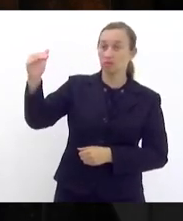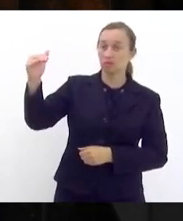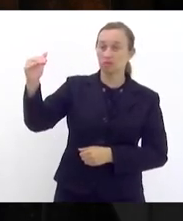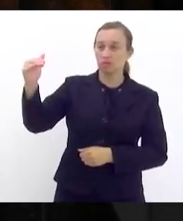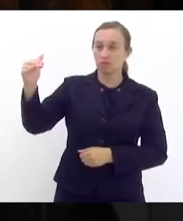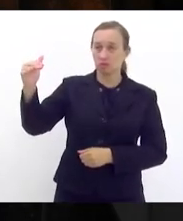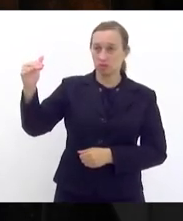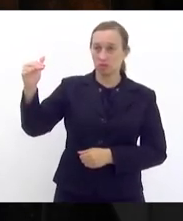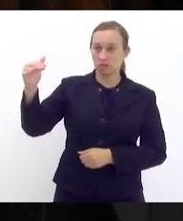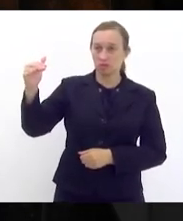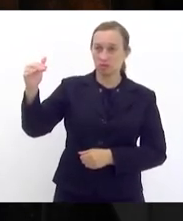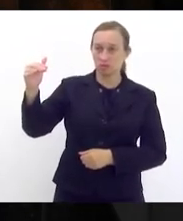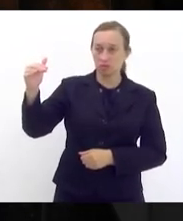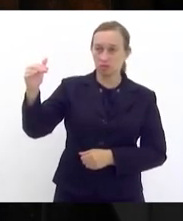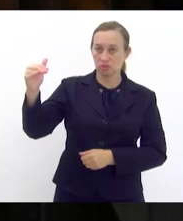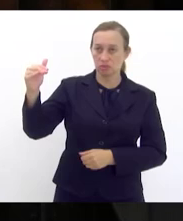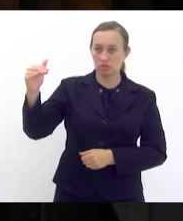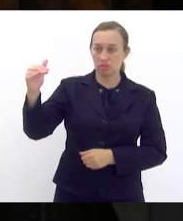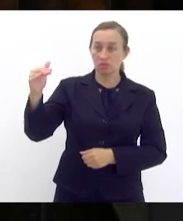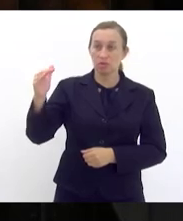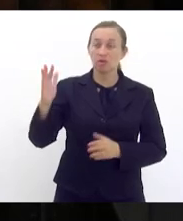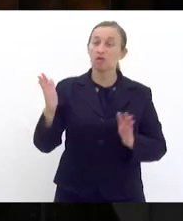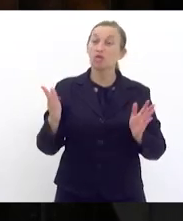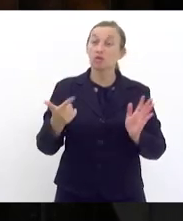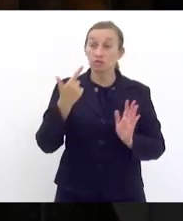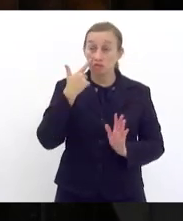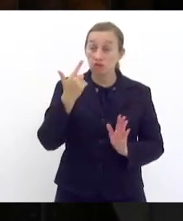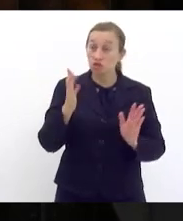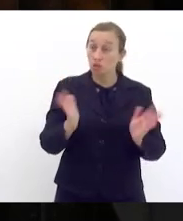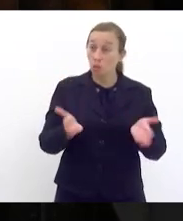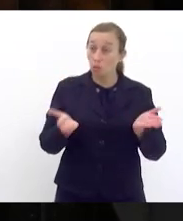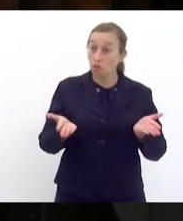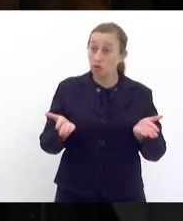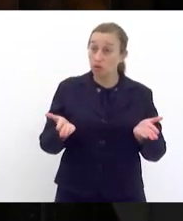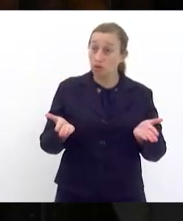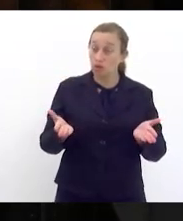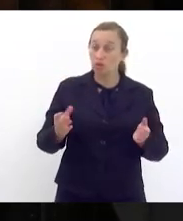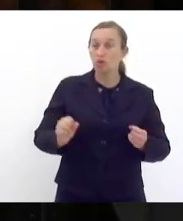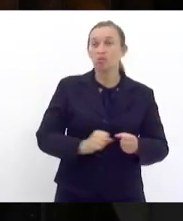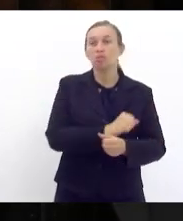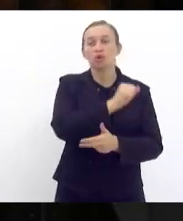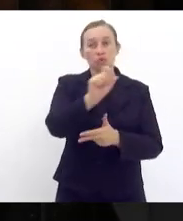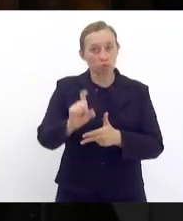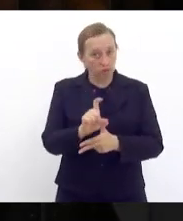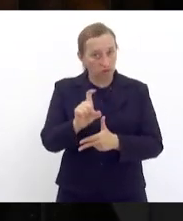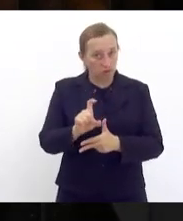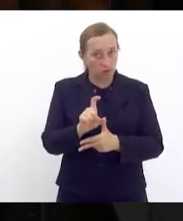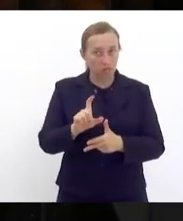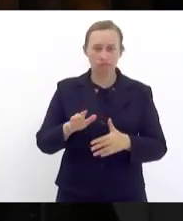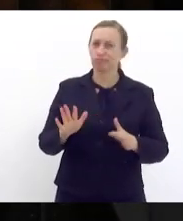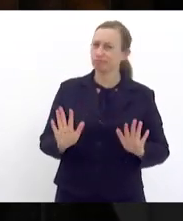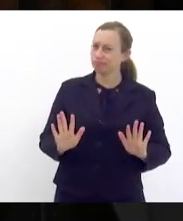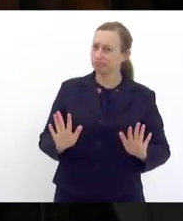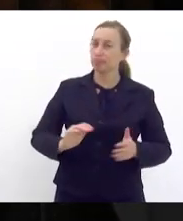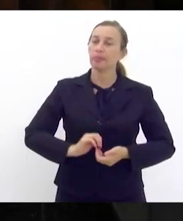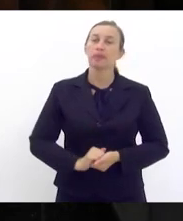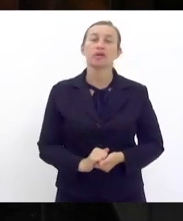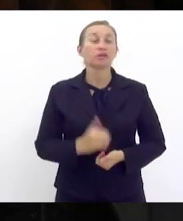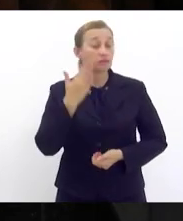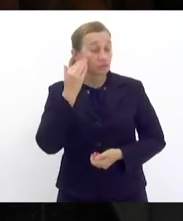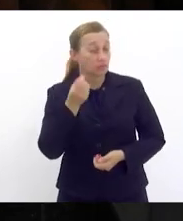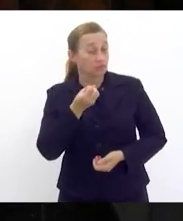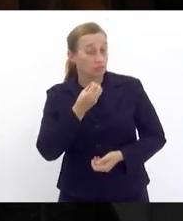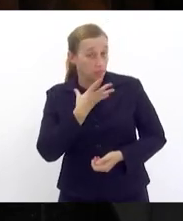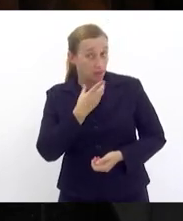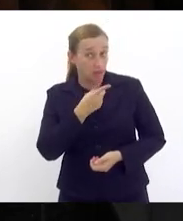receitas reestimadas hoje pelo Poder Executivo. Ora, sabe bem,